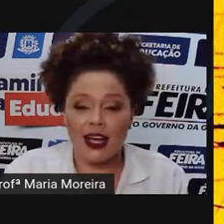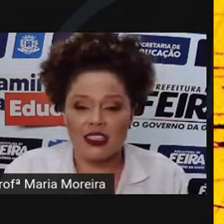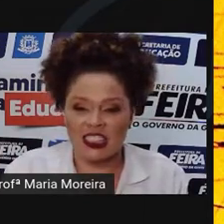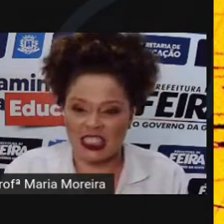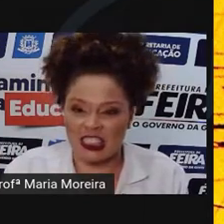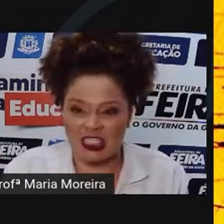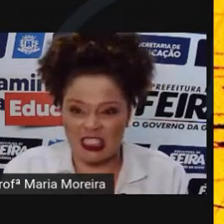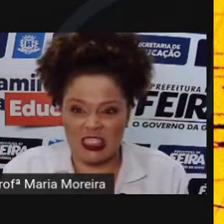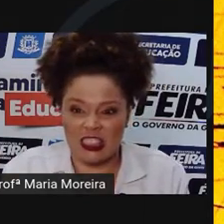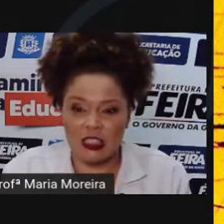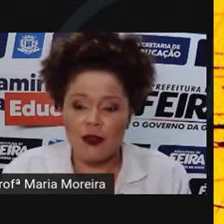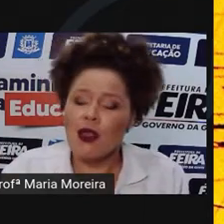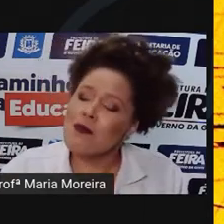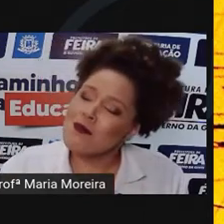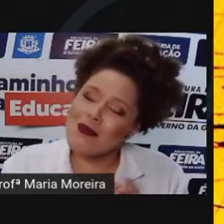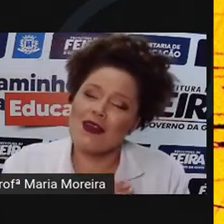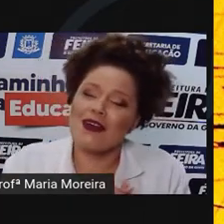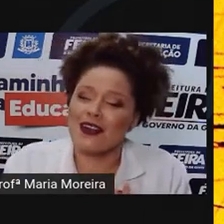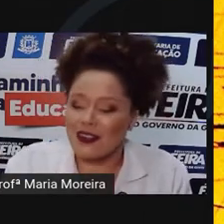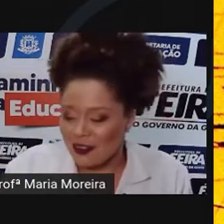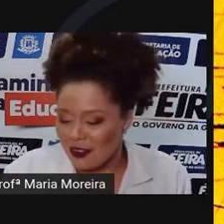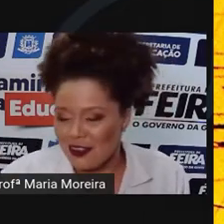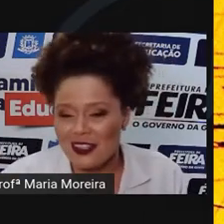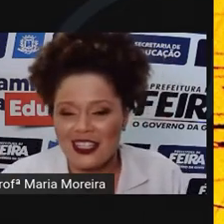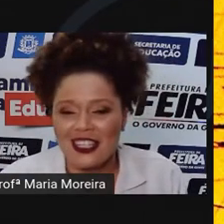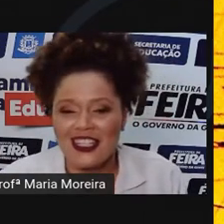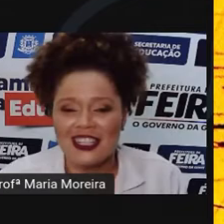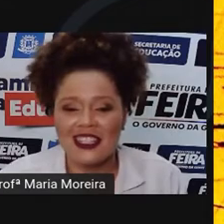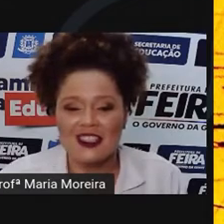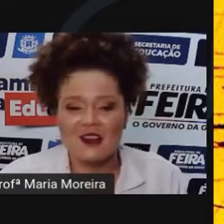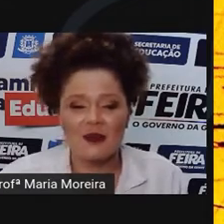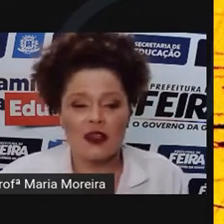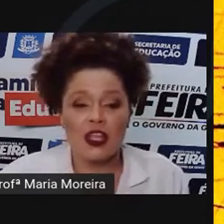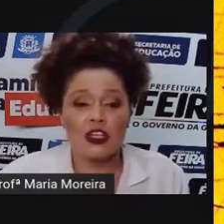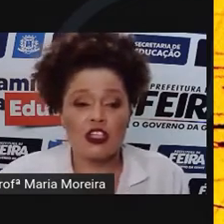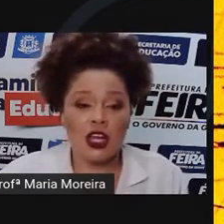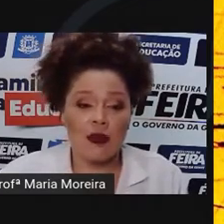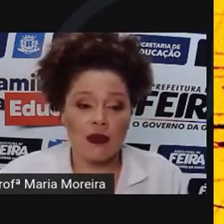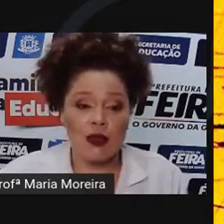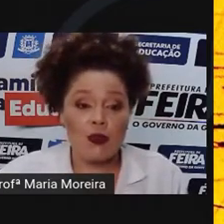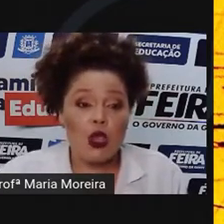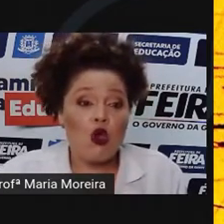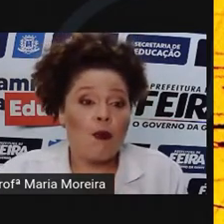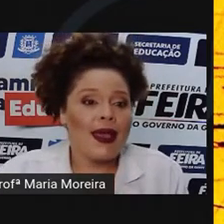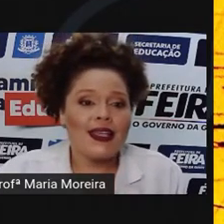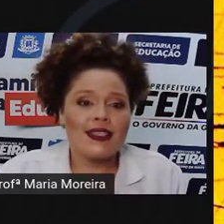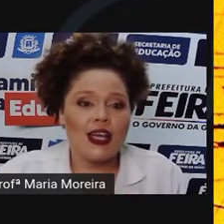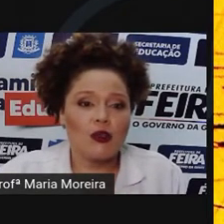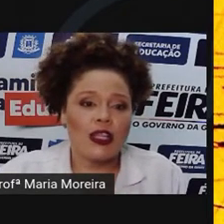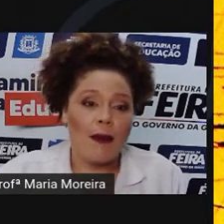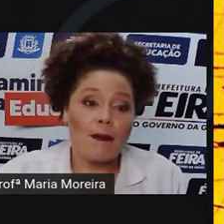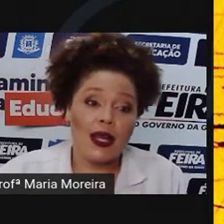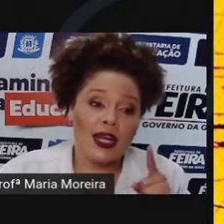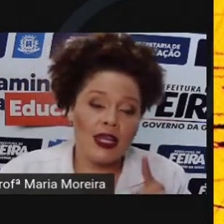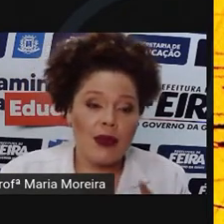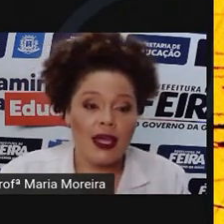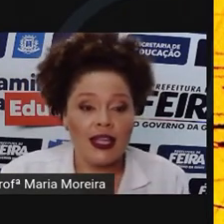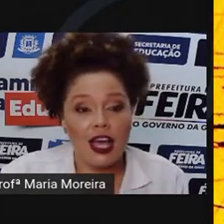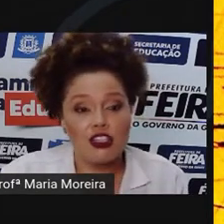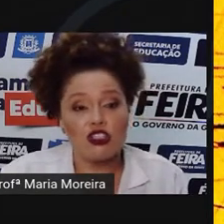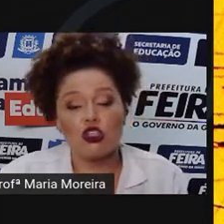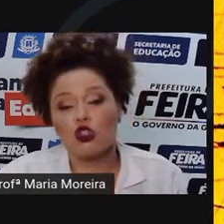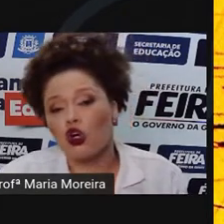liberdade. Ah! Meu herói! Jeremim, começa a lutar pela